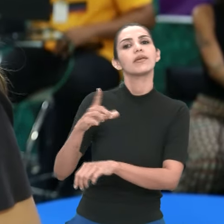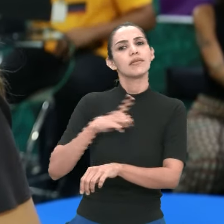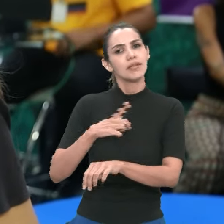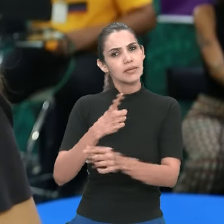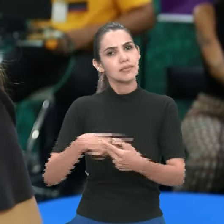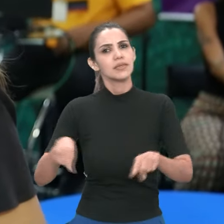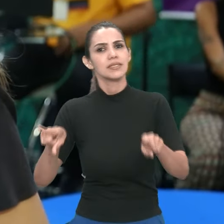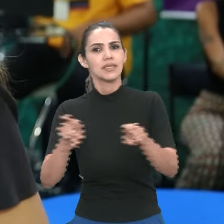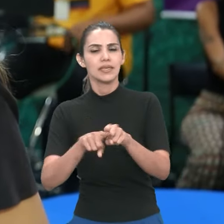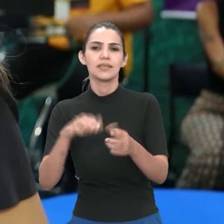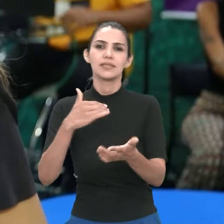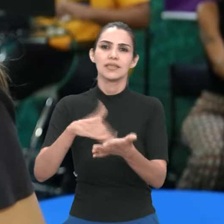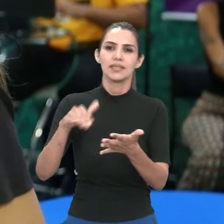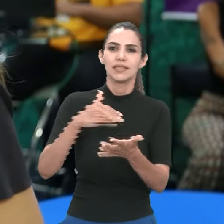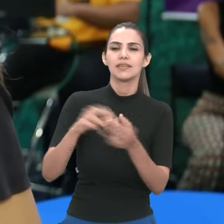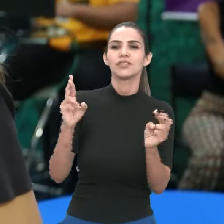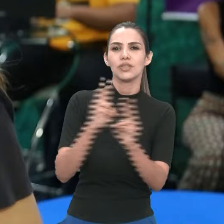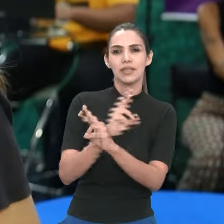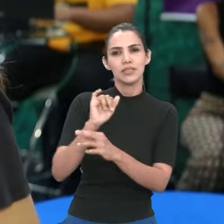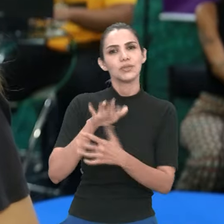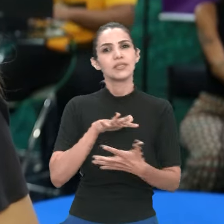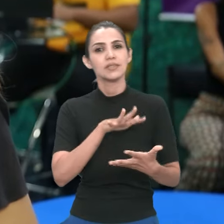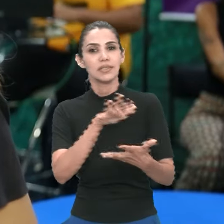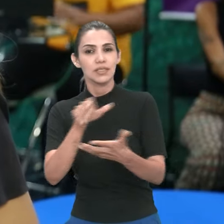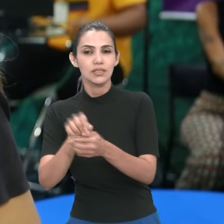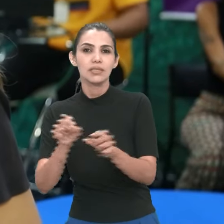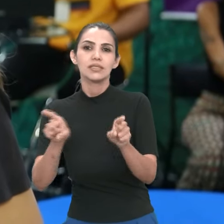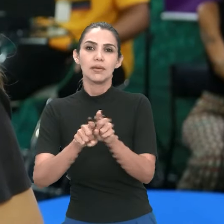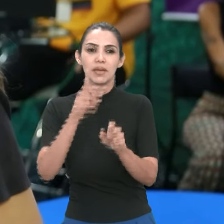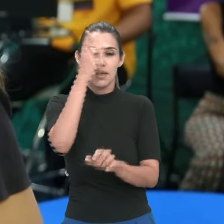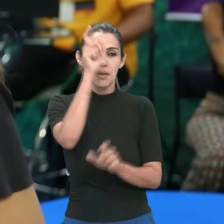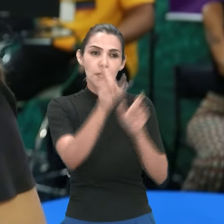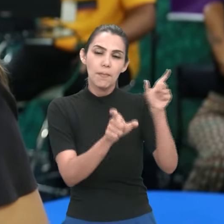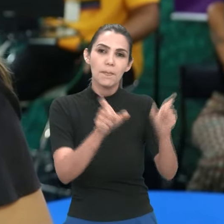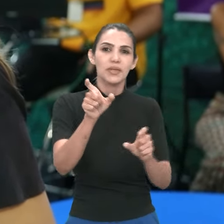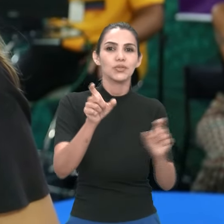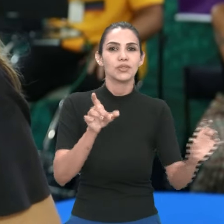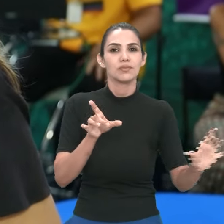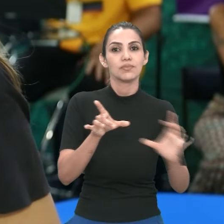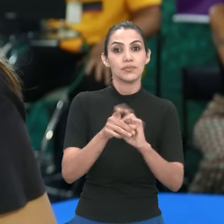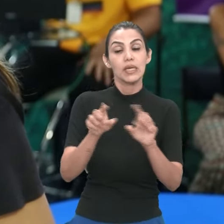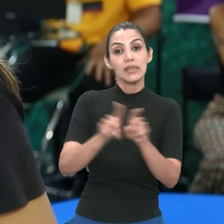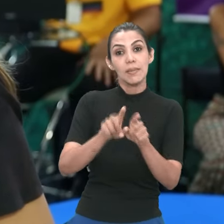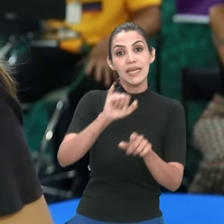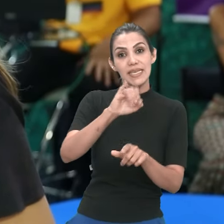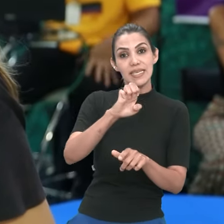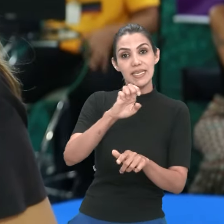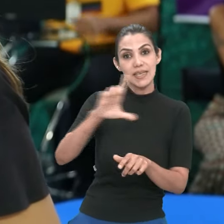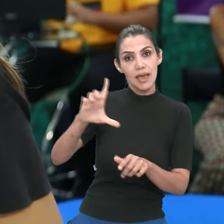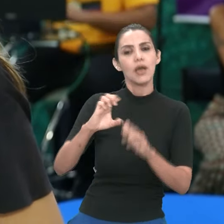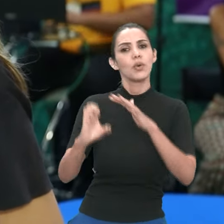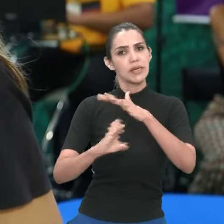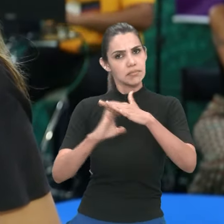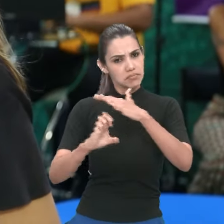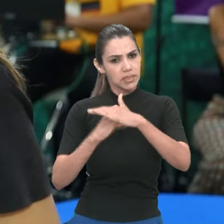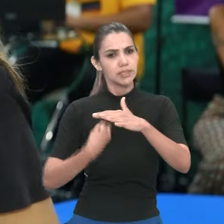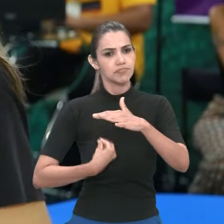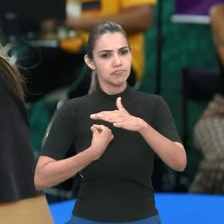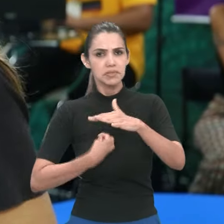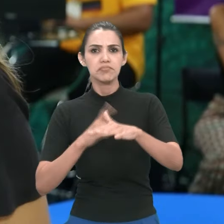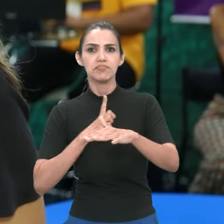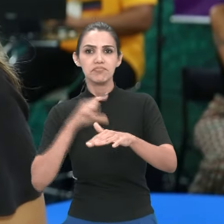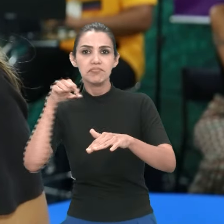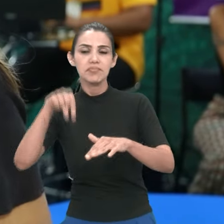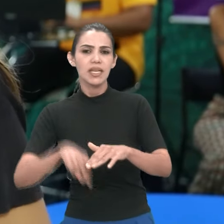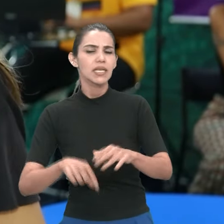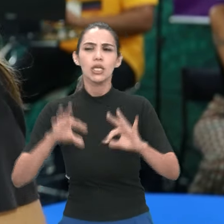Secretaria de Relações Internacionais, os agentes integradores, com o IEL também, empresas, vai estar aqui presente. A gente vai tirar